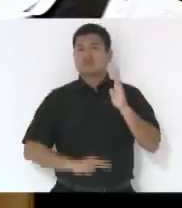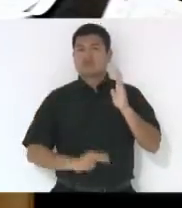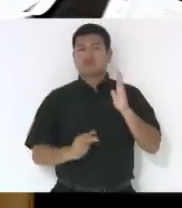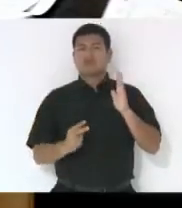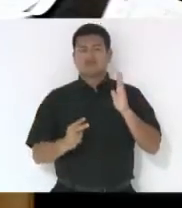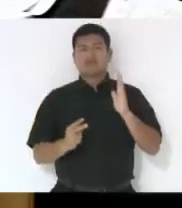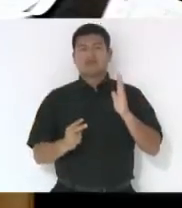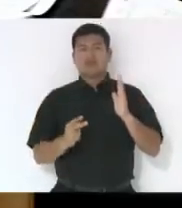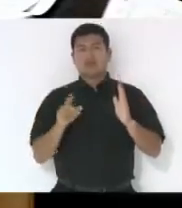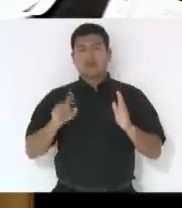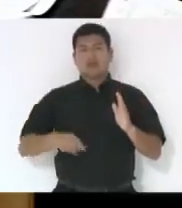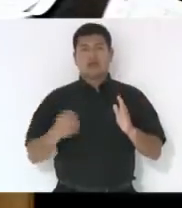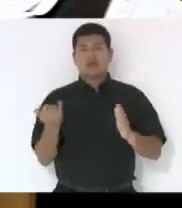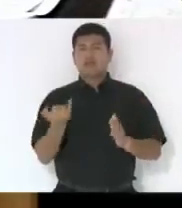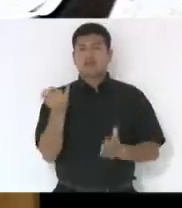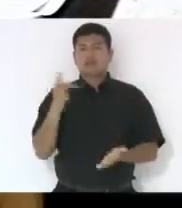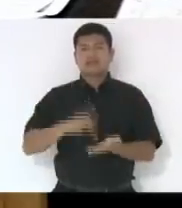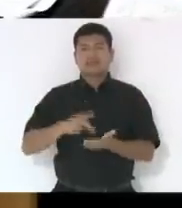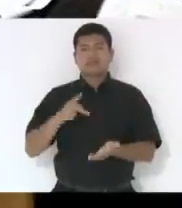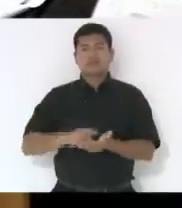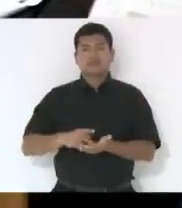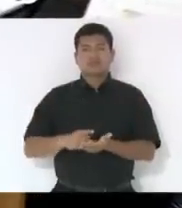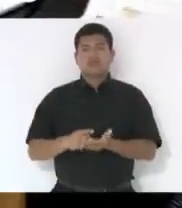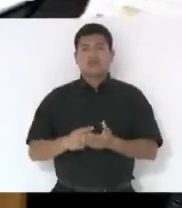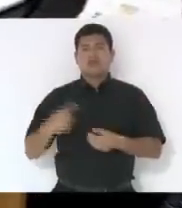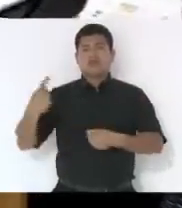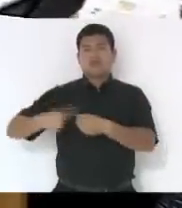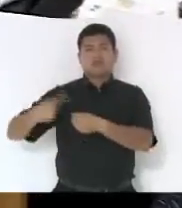é claro, a primeira parte é para adequar a questão dos municípios,